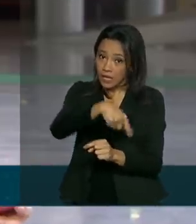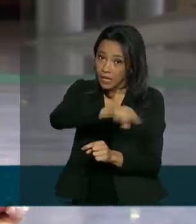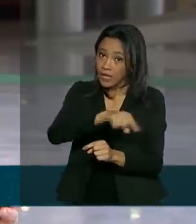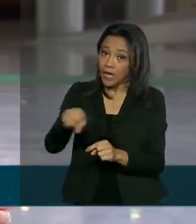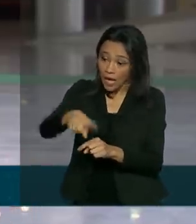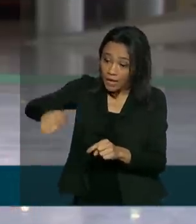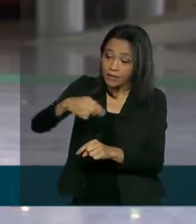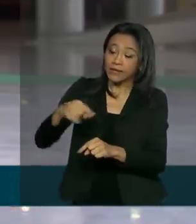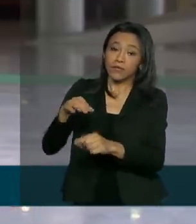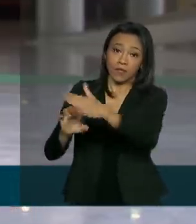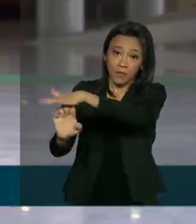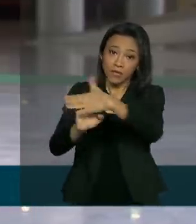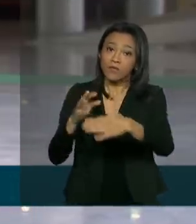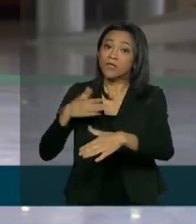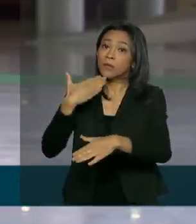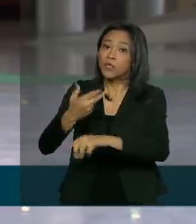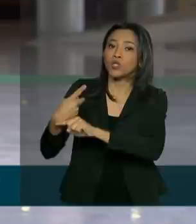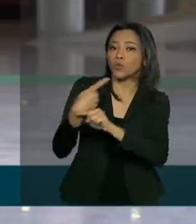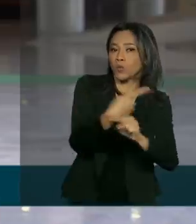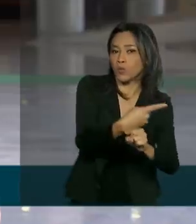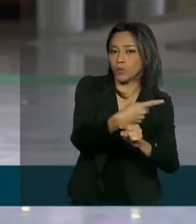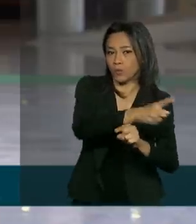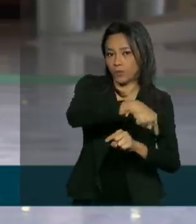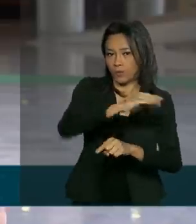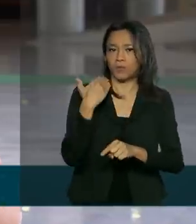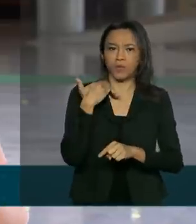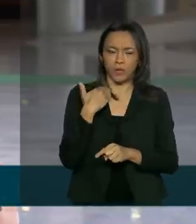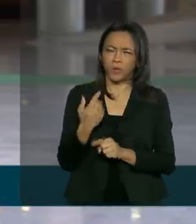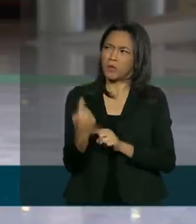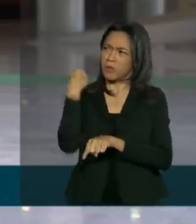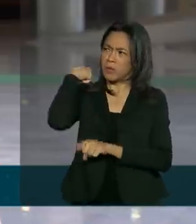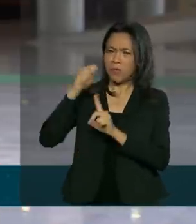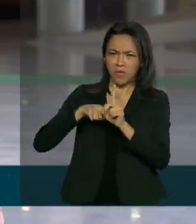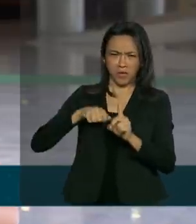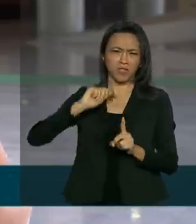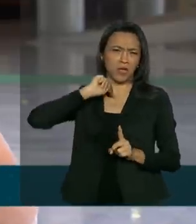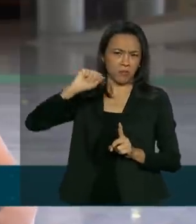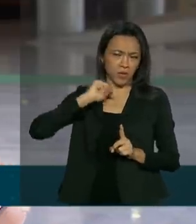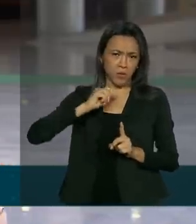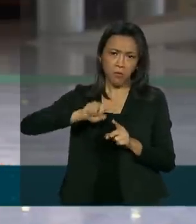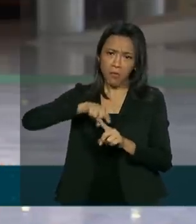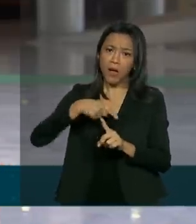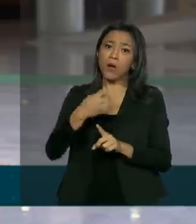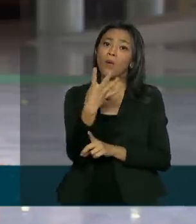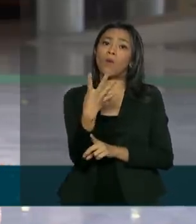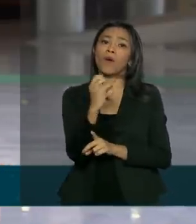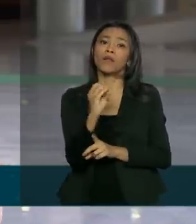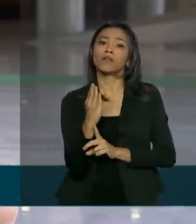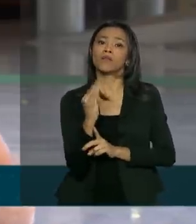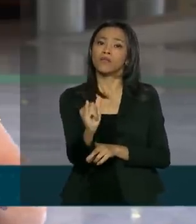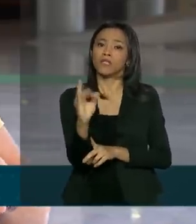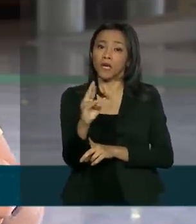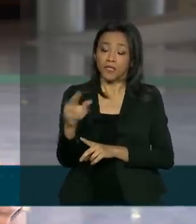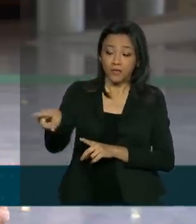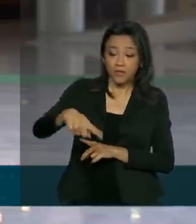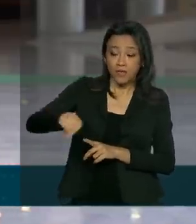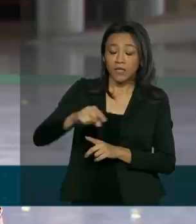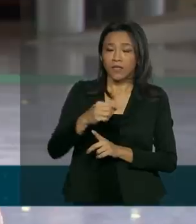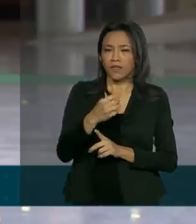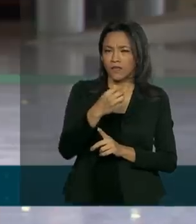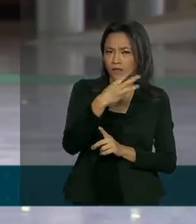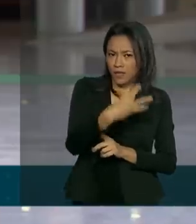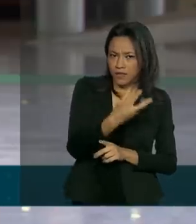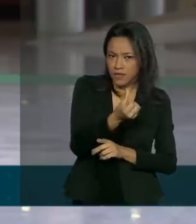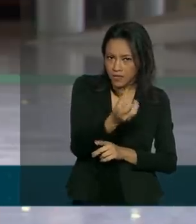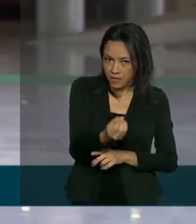A gente lembra que em abril o governo já tinha liberado outros 40 bilhões de reais para que empresários com faturamento entre 360